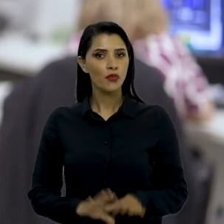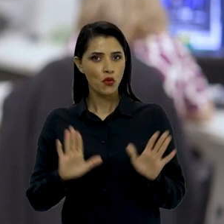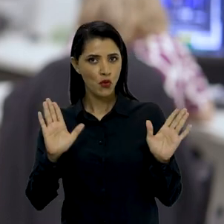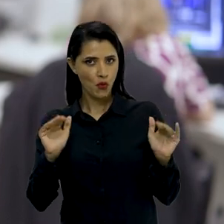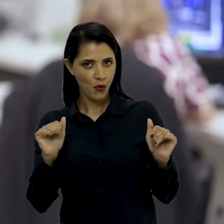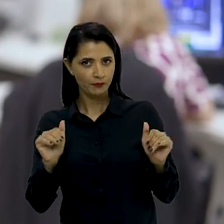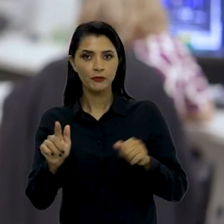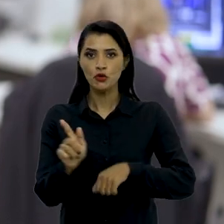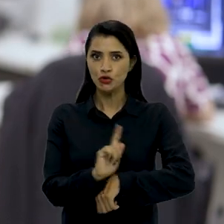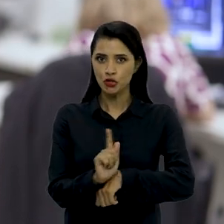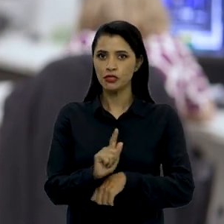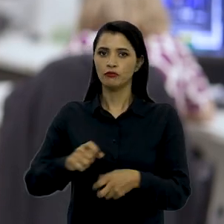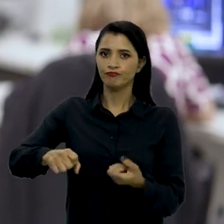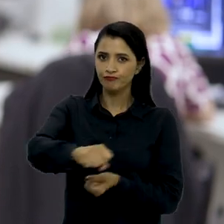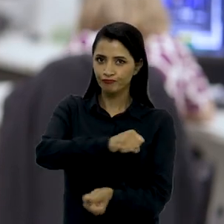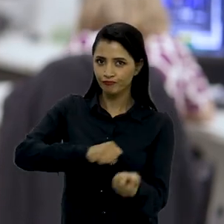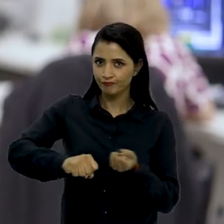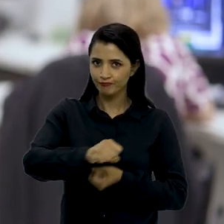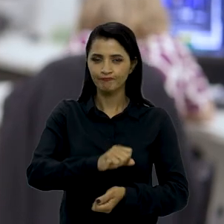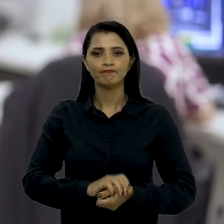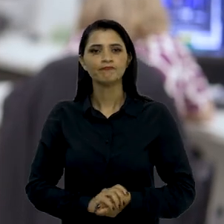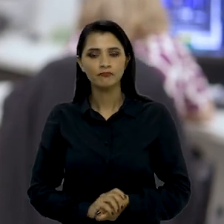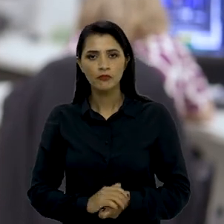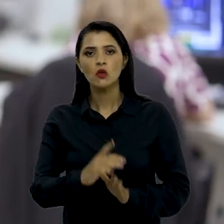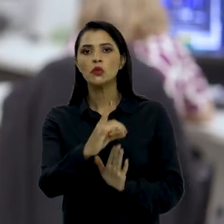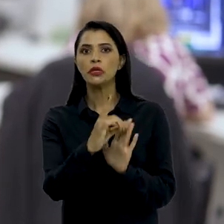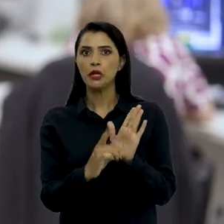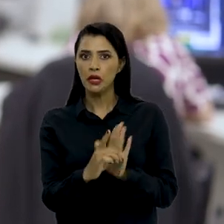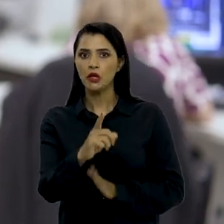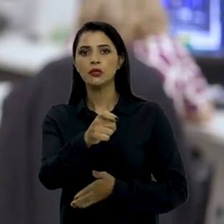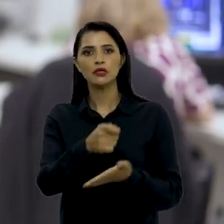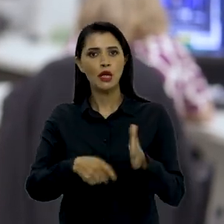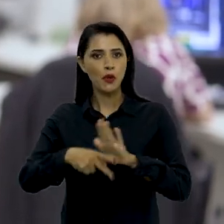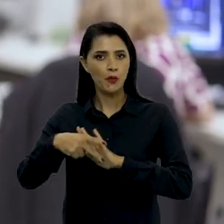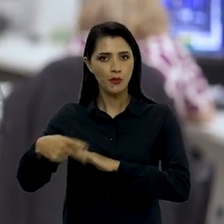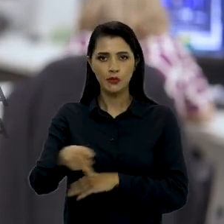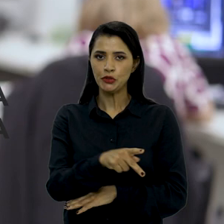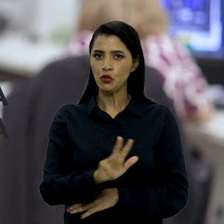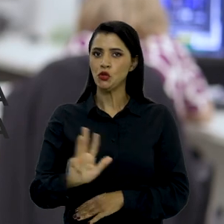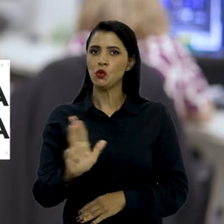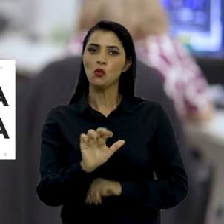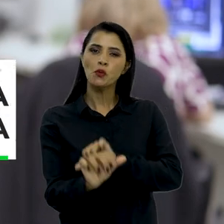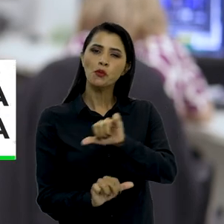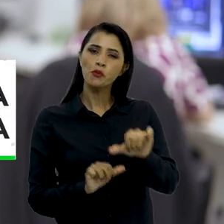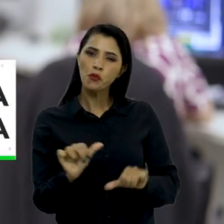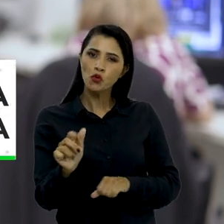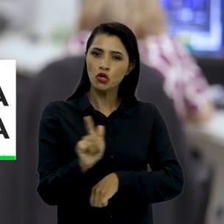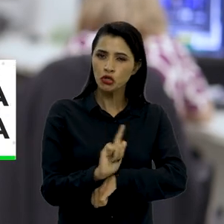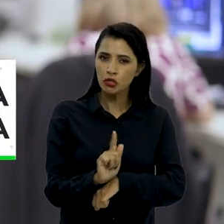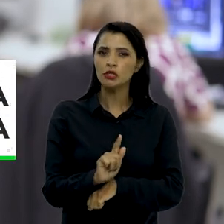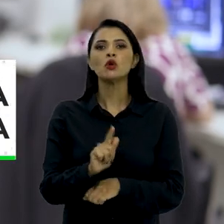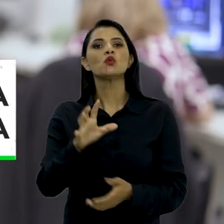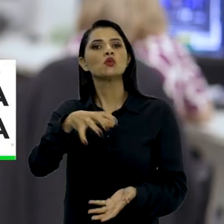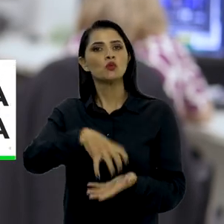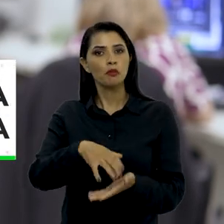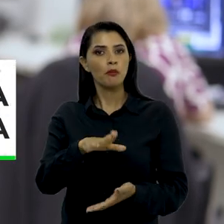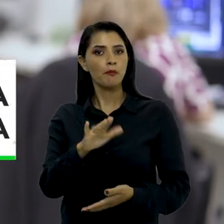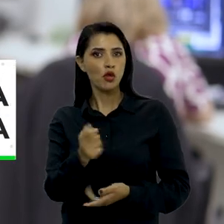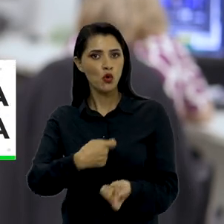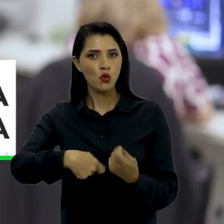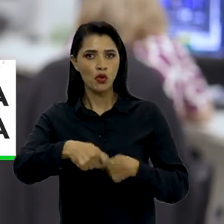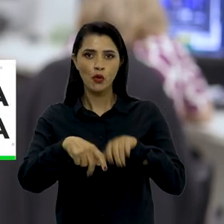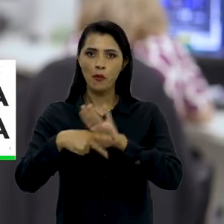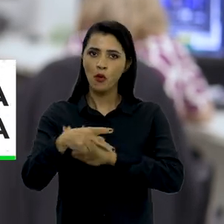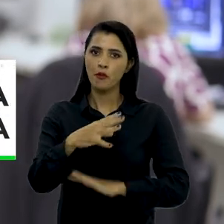Olá! Gestão sustentável. Decreto assinado pelo presidente Lula altera a gestão do centro de